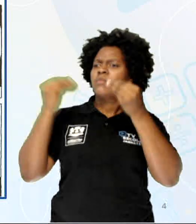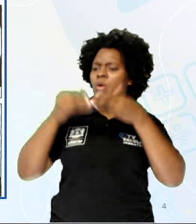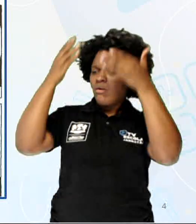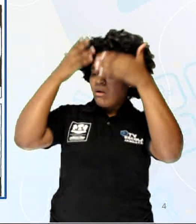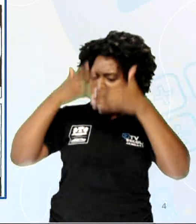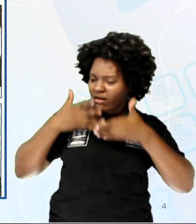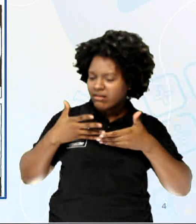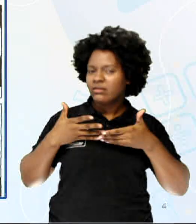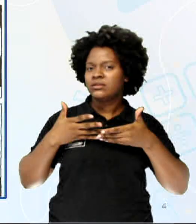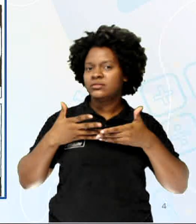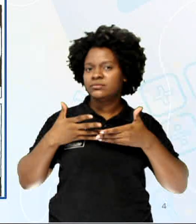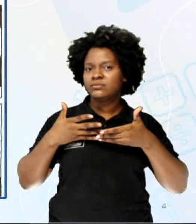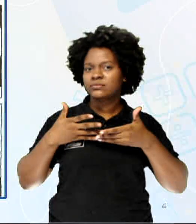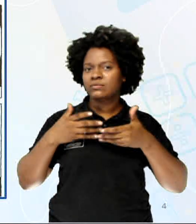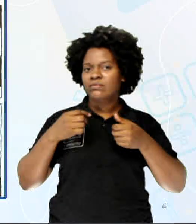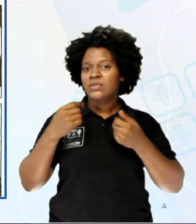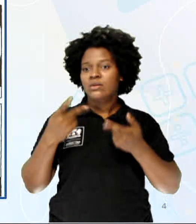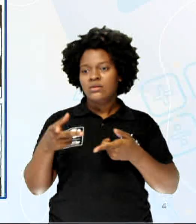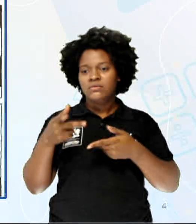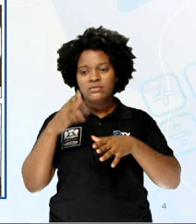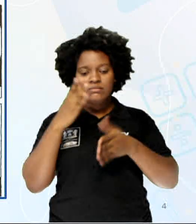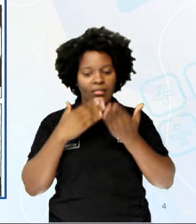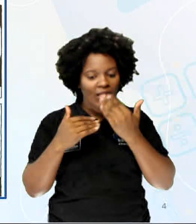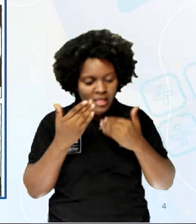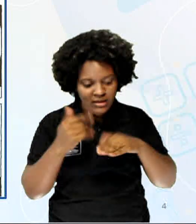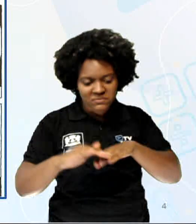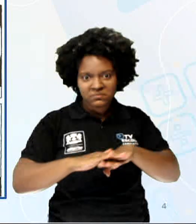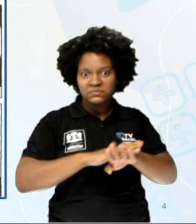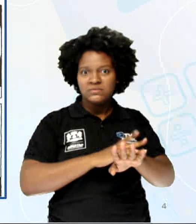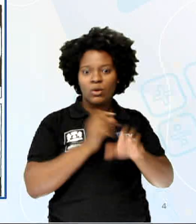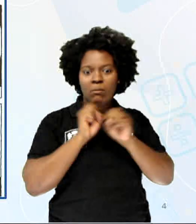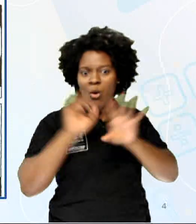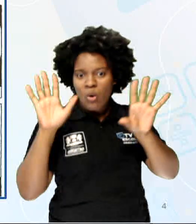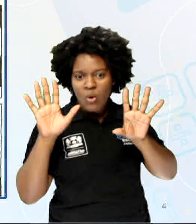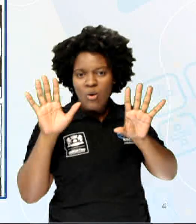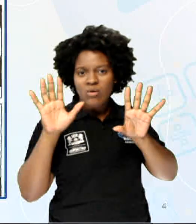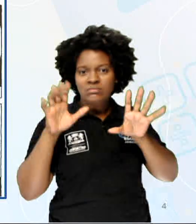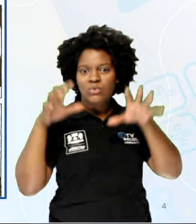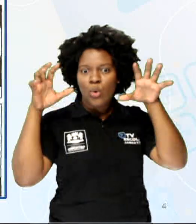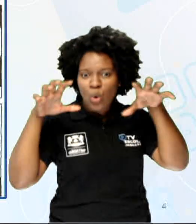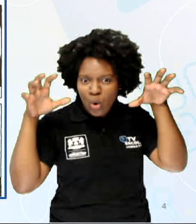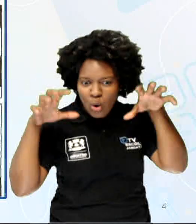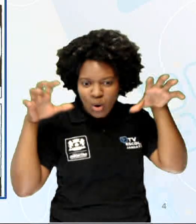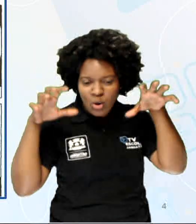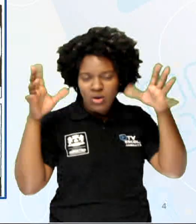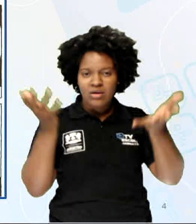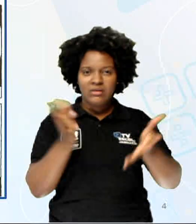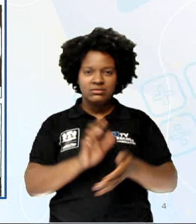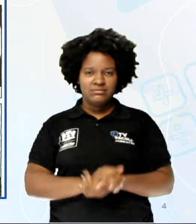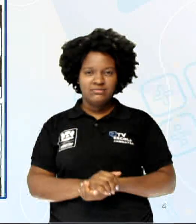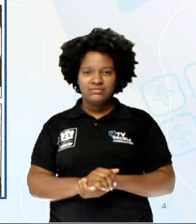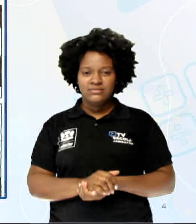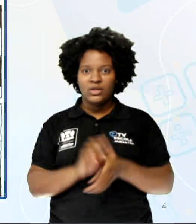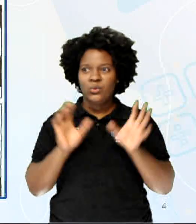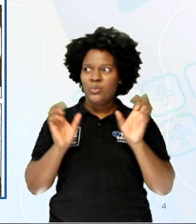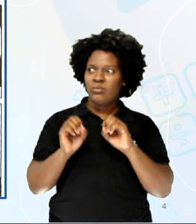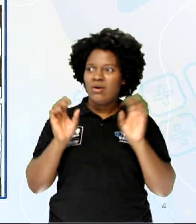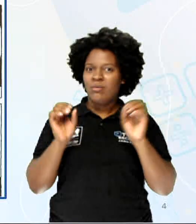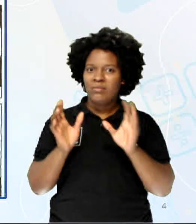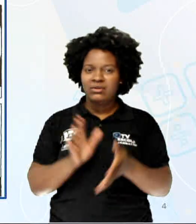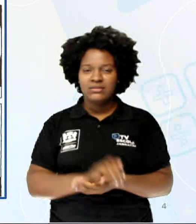véu. Só se você lamber meus pés. Buu, eu sou o monstro das trevas. Upa, upa.